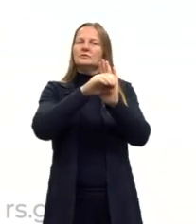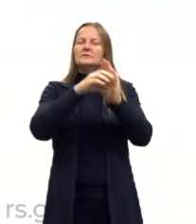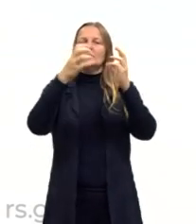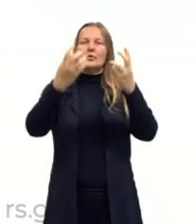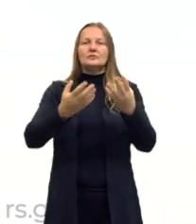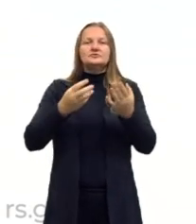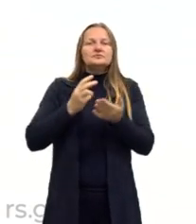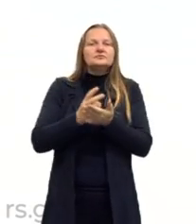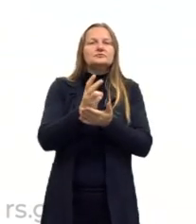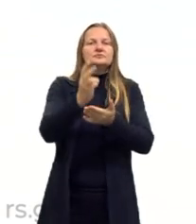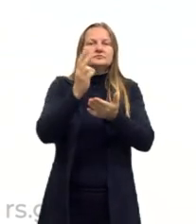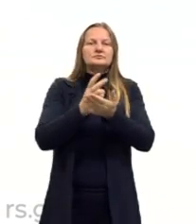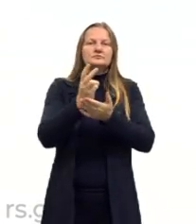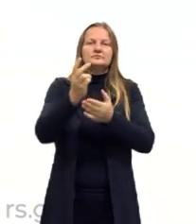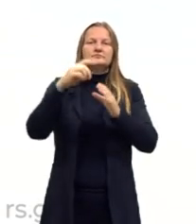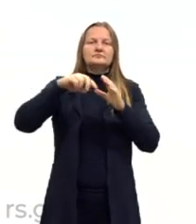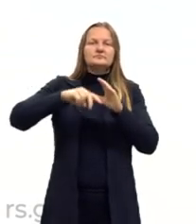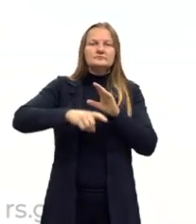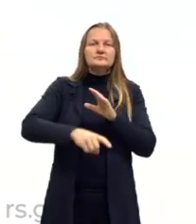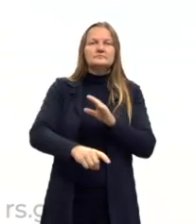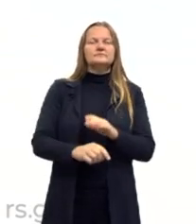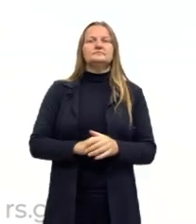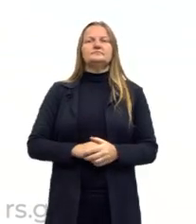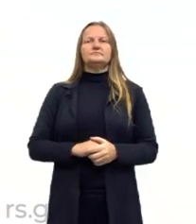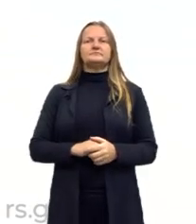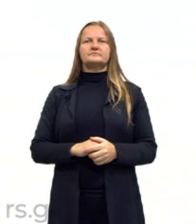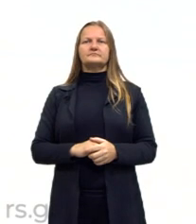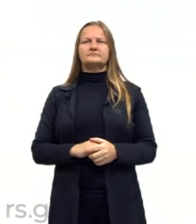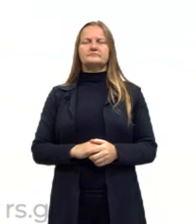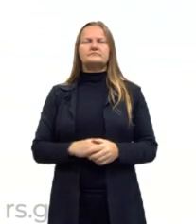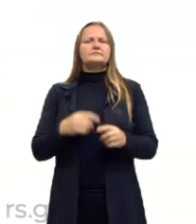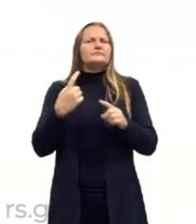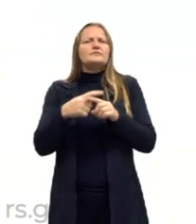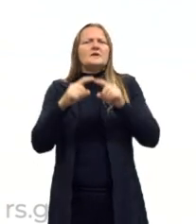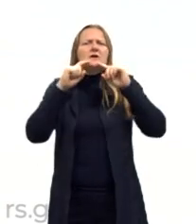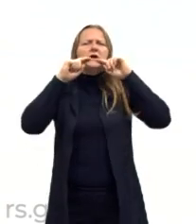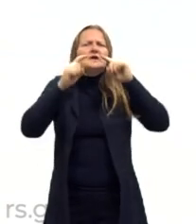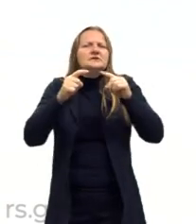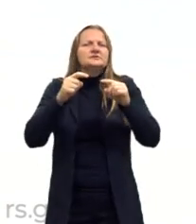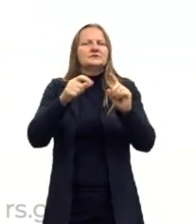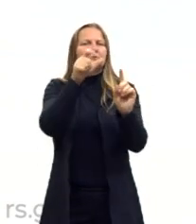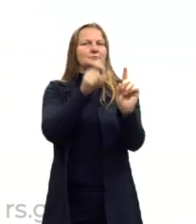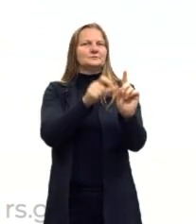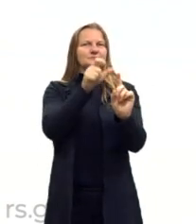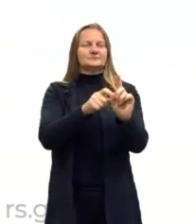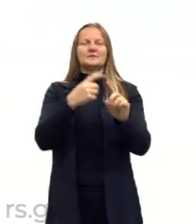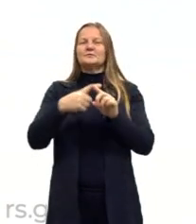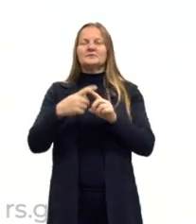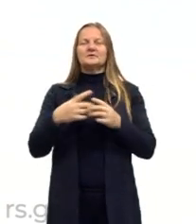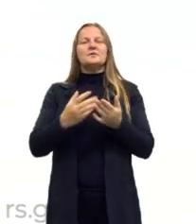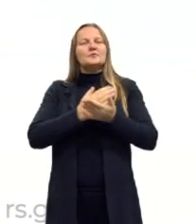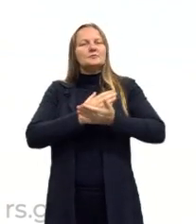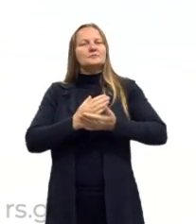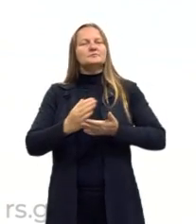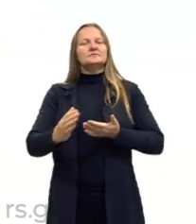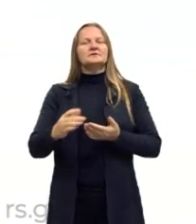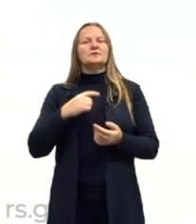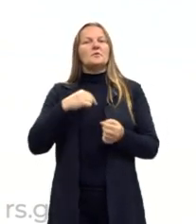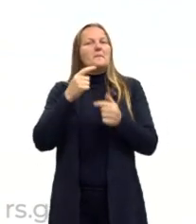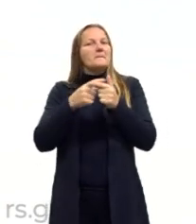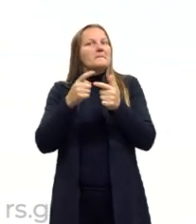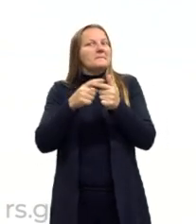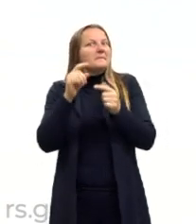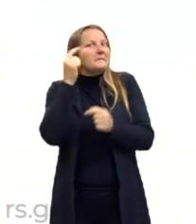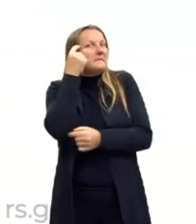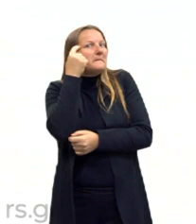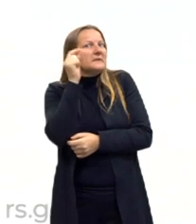dar, de certa forma, uma continuidade, e aí vamos abordar a crítica à metafísica. E claro, para começar, problematizando nossa